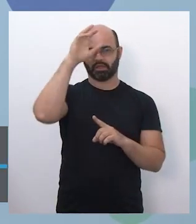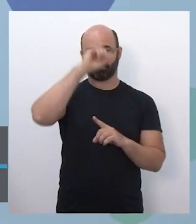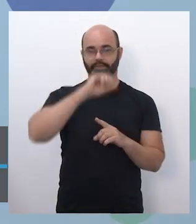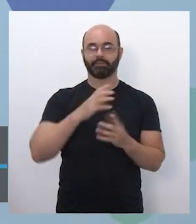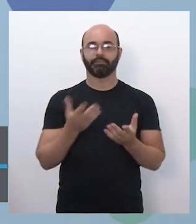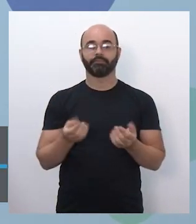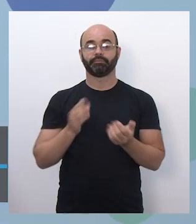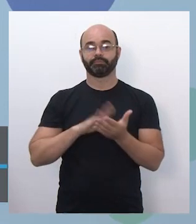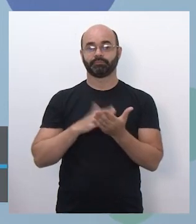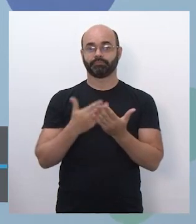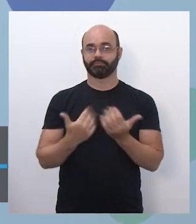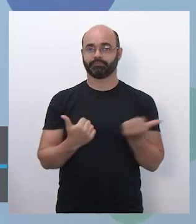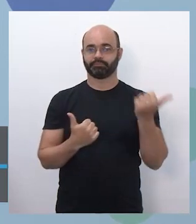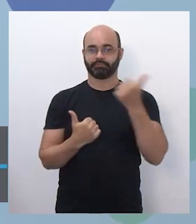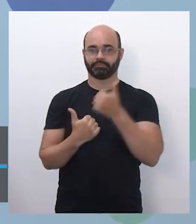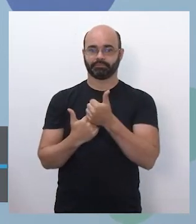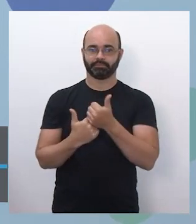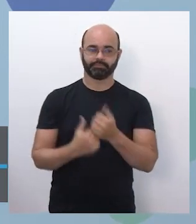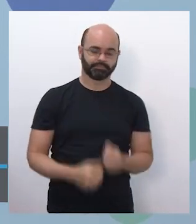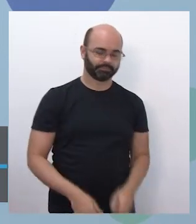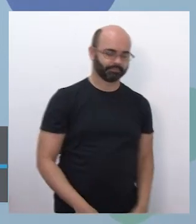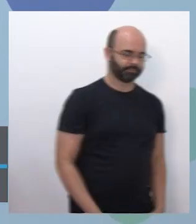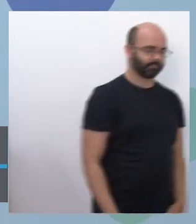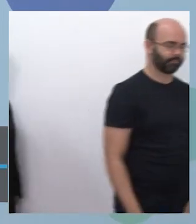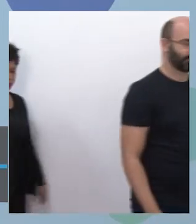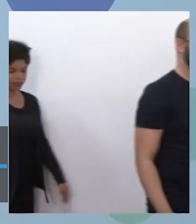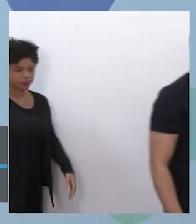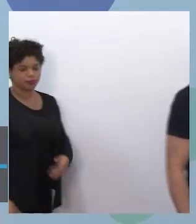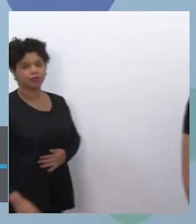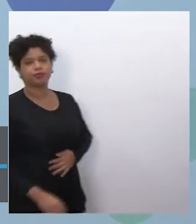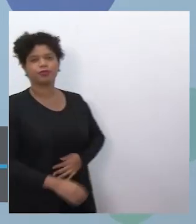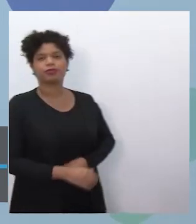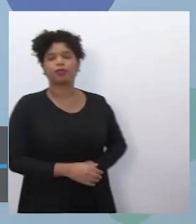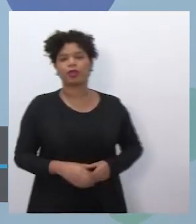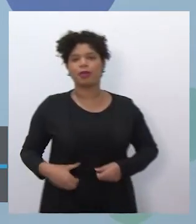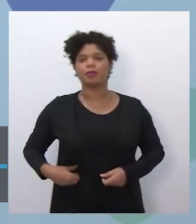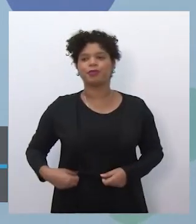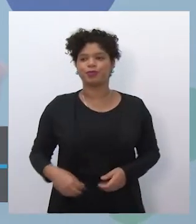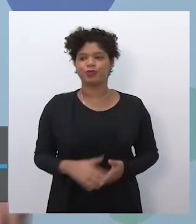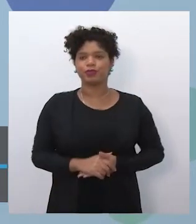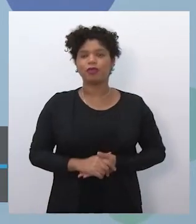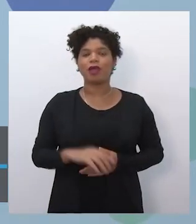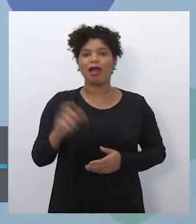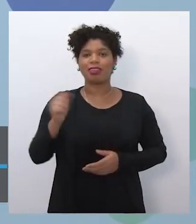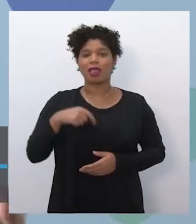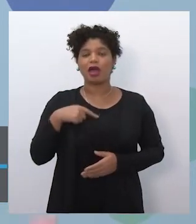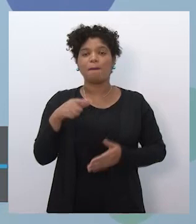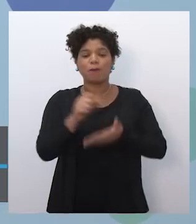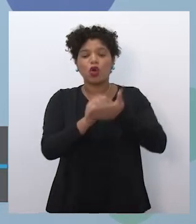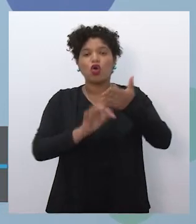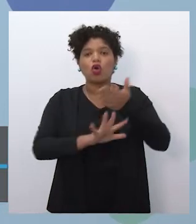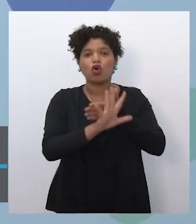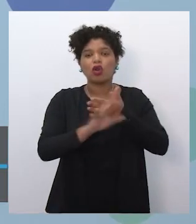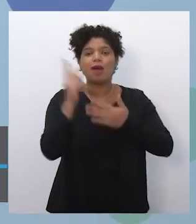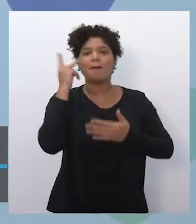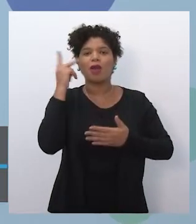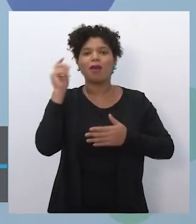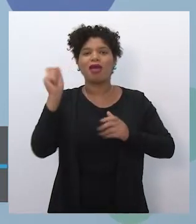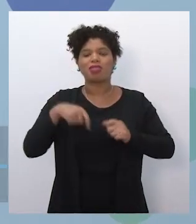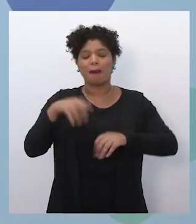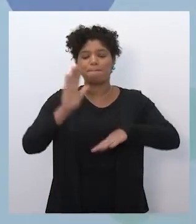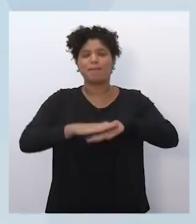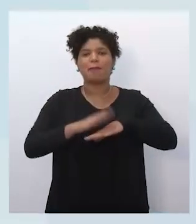componentes curriculares, desenvolvendo as habilidades do currículo paulista de uma forma diferente, baseada em projetos, mas mão na massa.